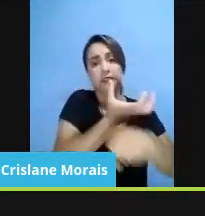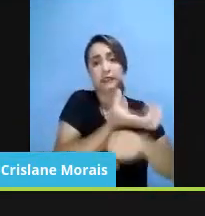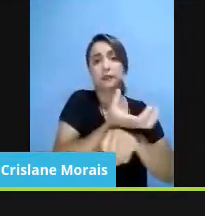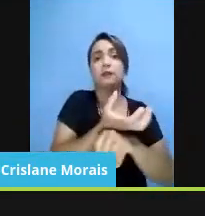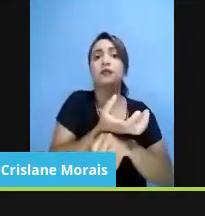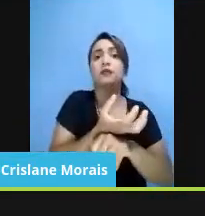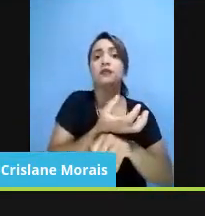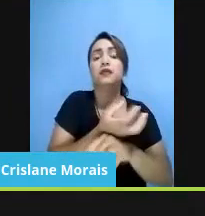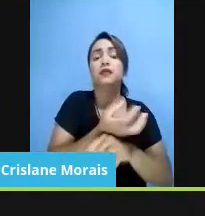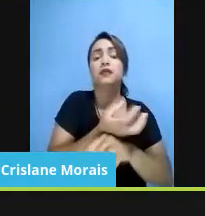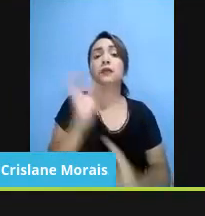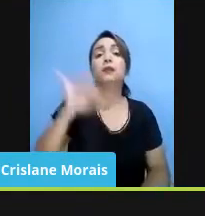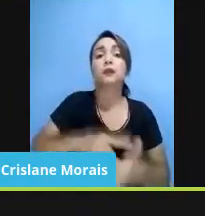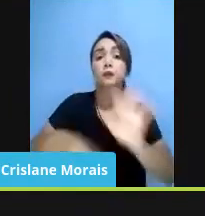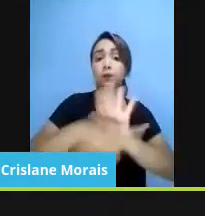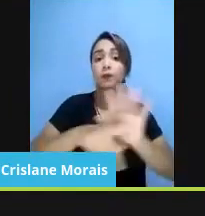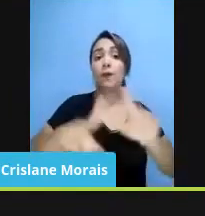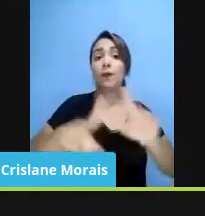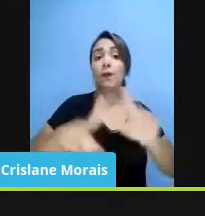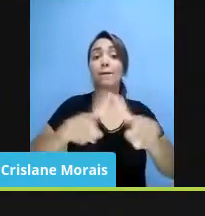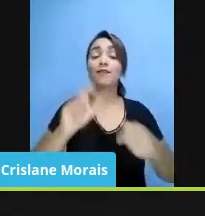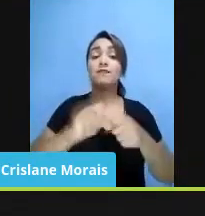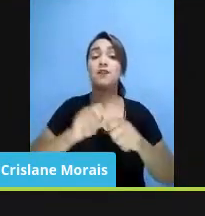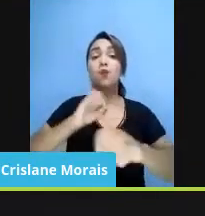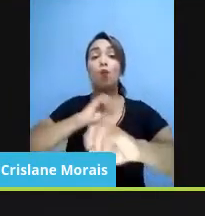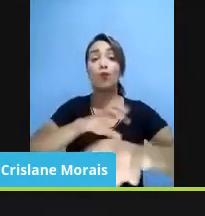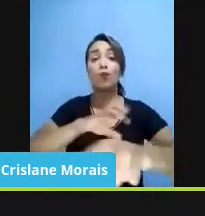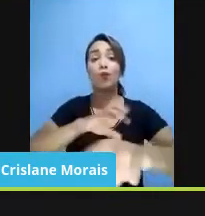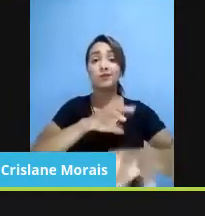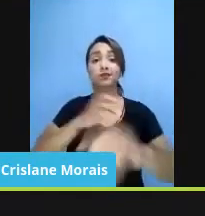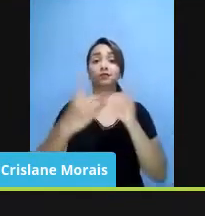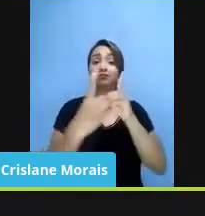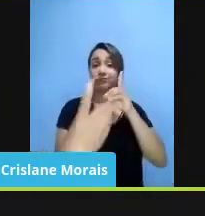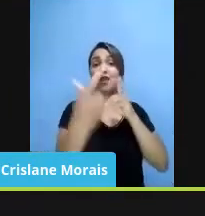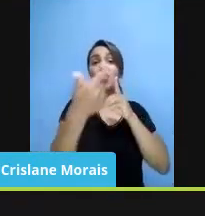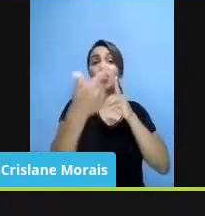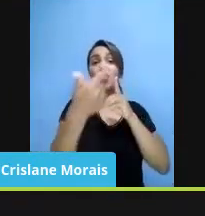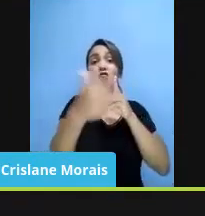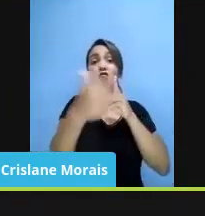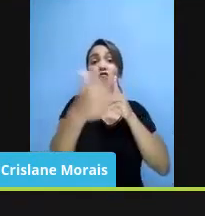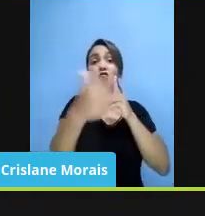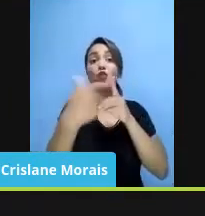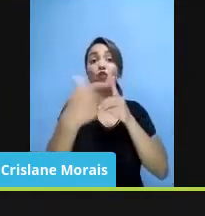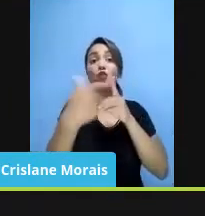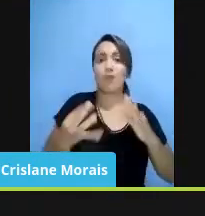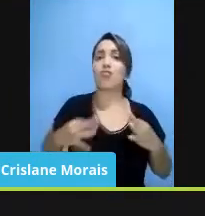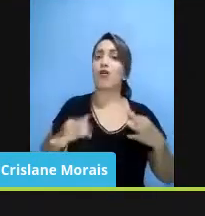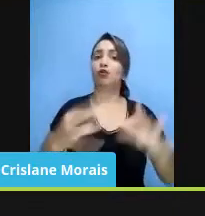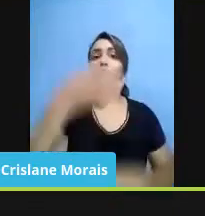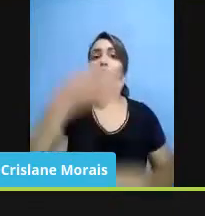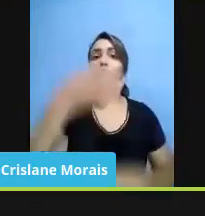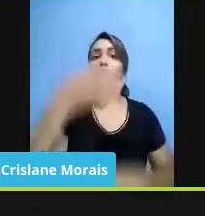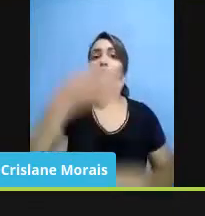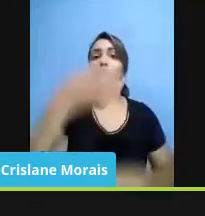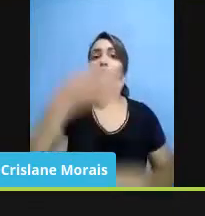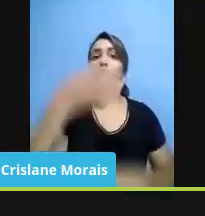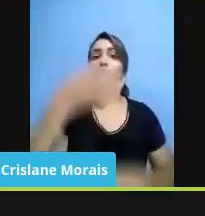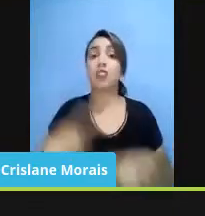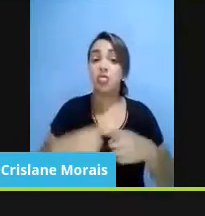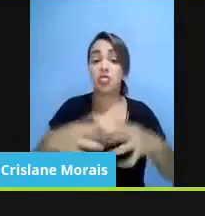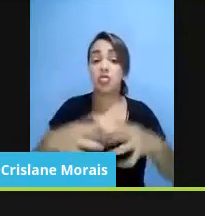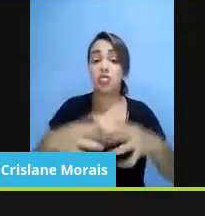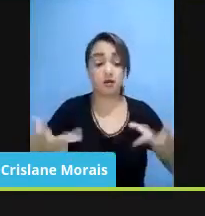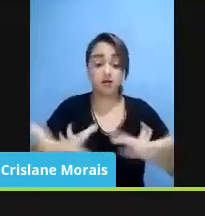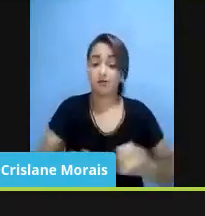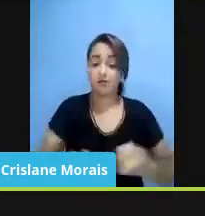O que está se fazendo é um ensino remoto, sem ferramentas, sem capacitação de professores, sem capacitação de estudantes, sem